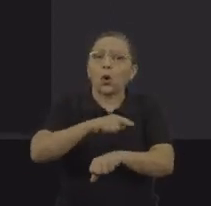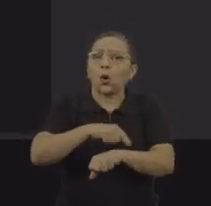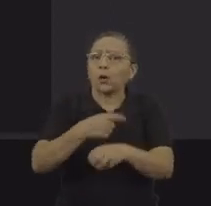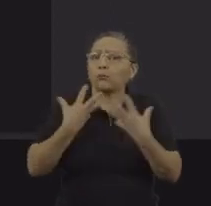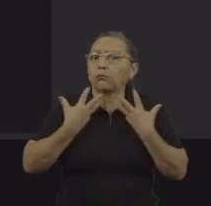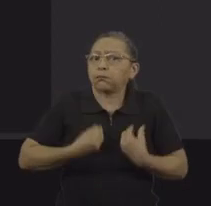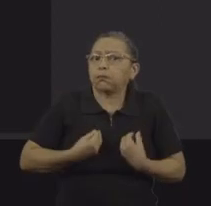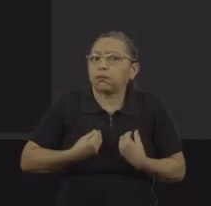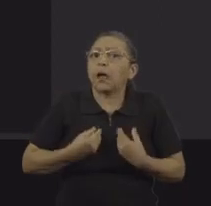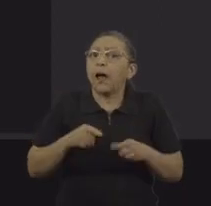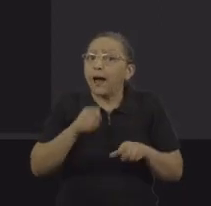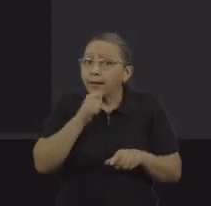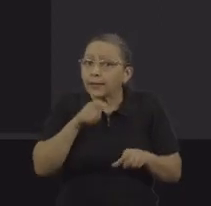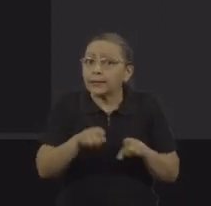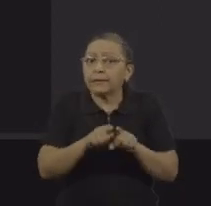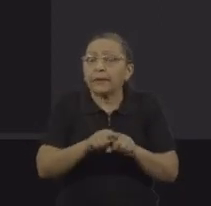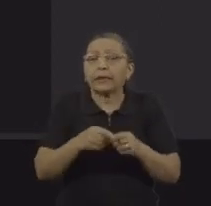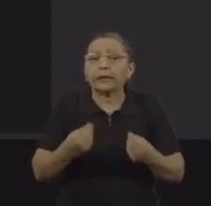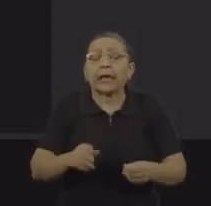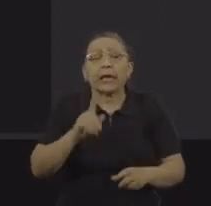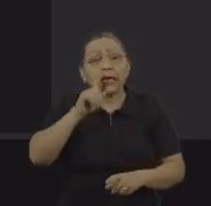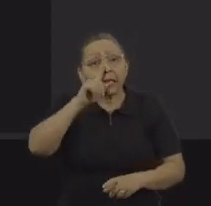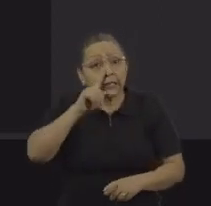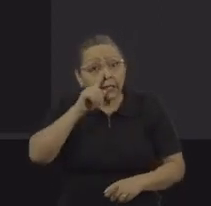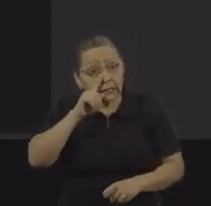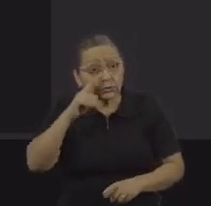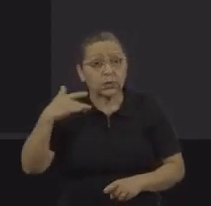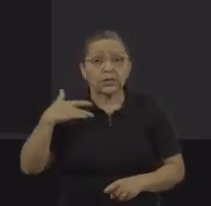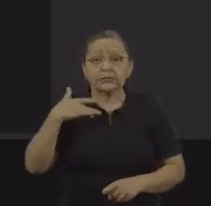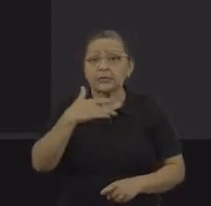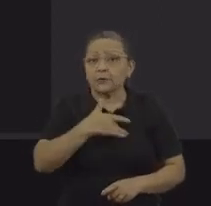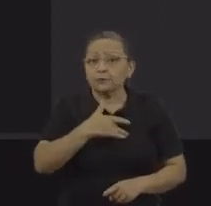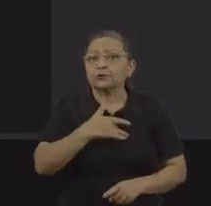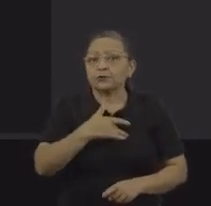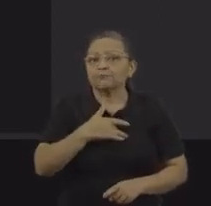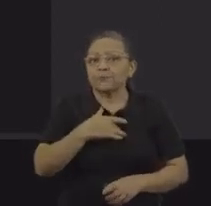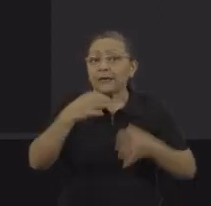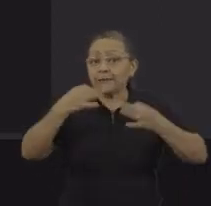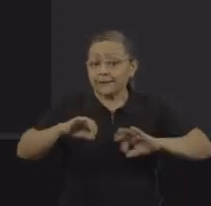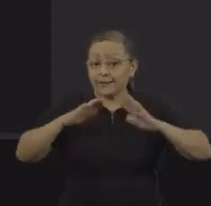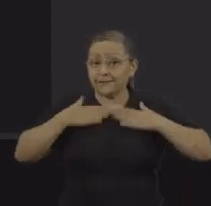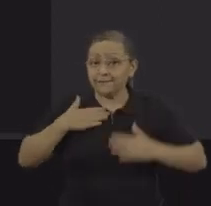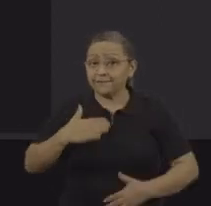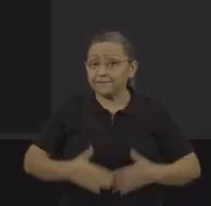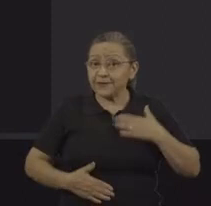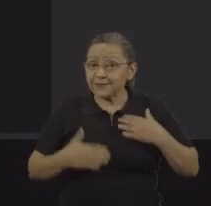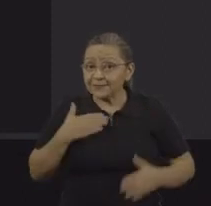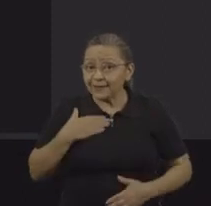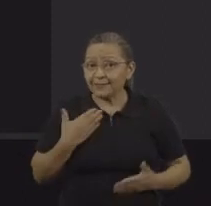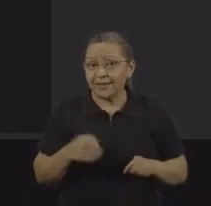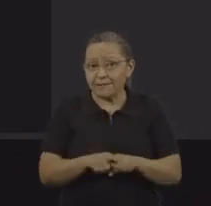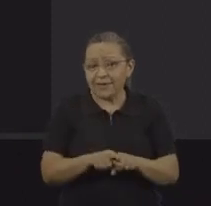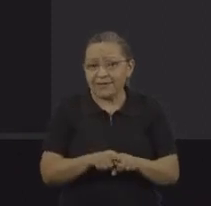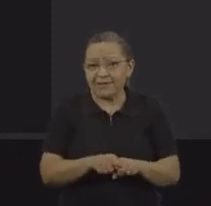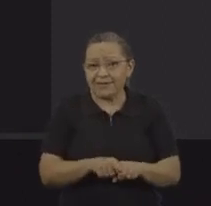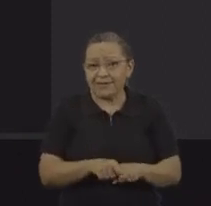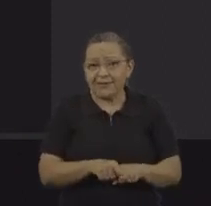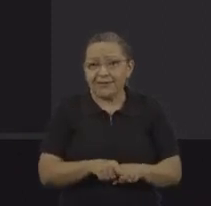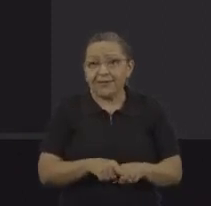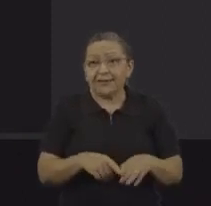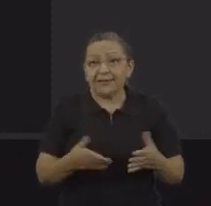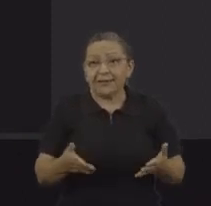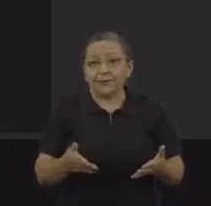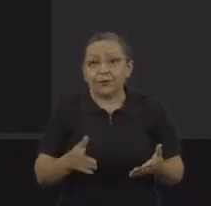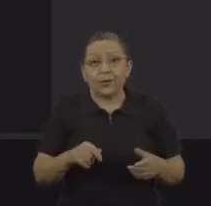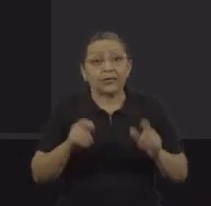que coloca em risco a integridade física e a saúde do trabalhador, já que o intervalo entre as jornadas, ela acaba sendo não suficiente